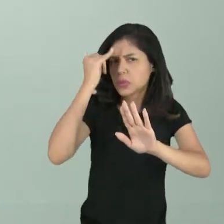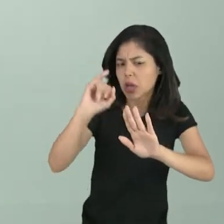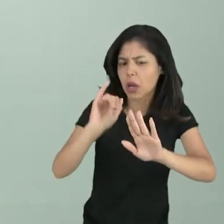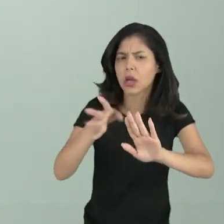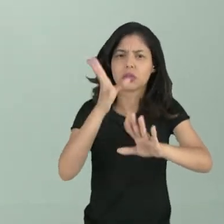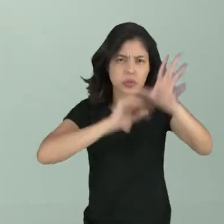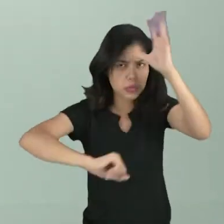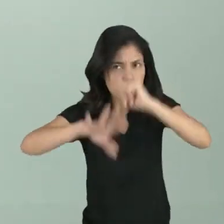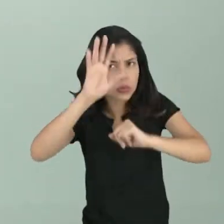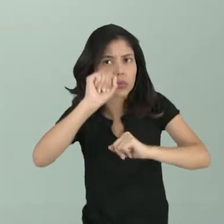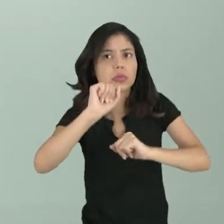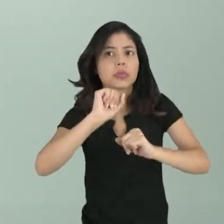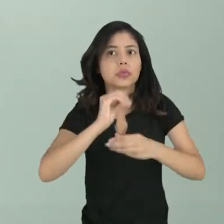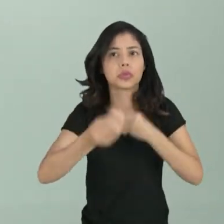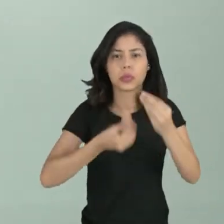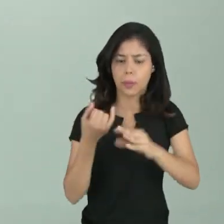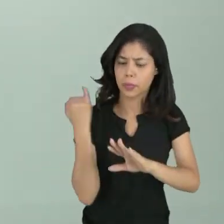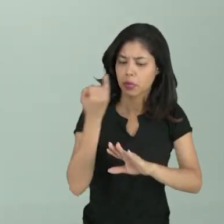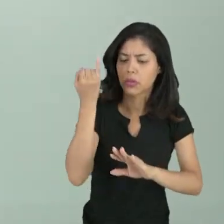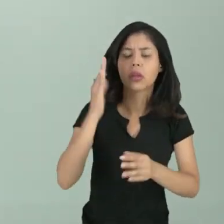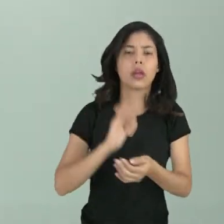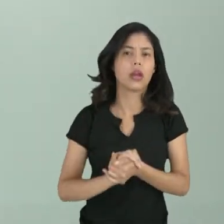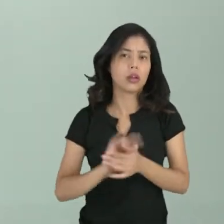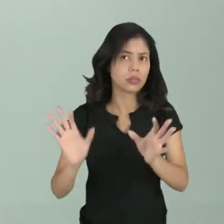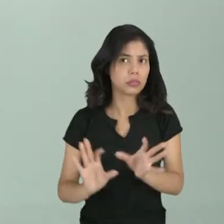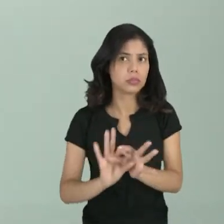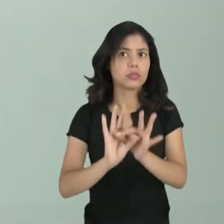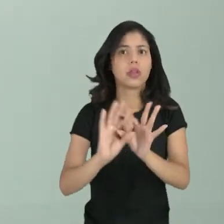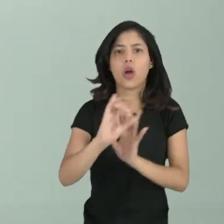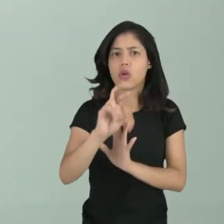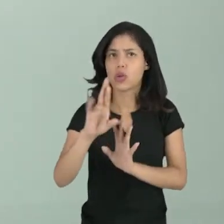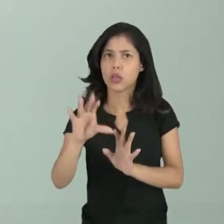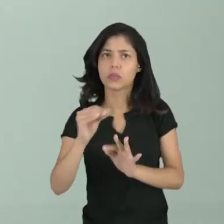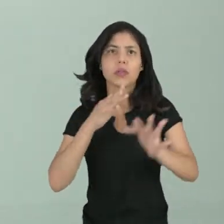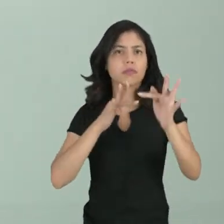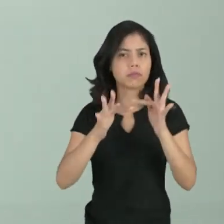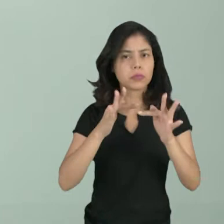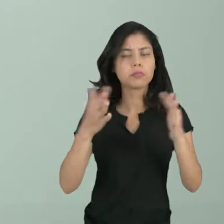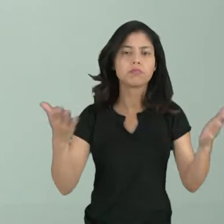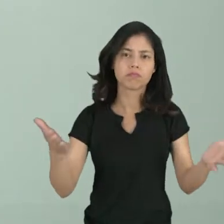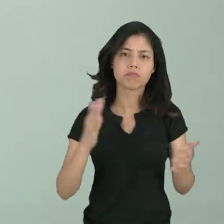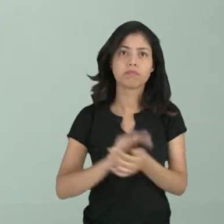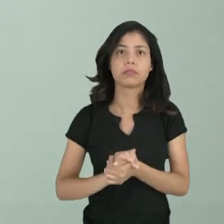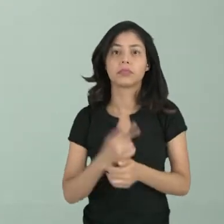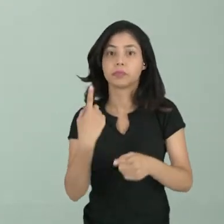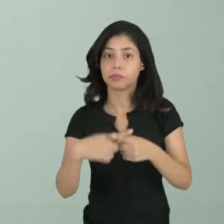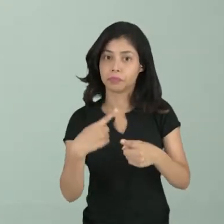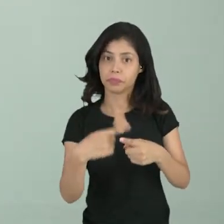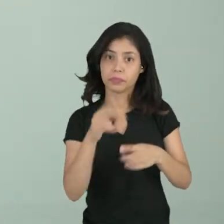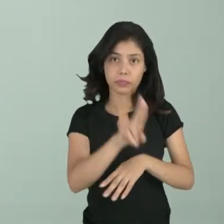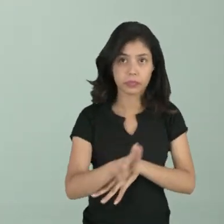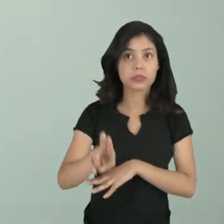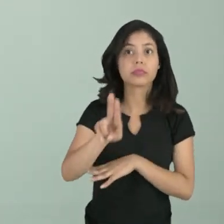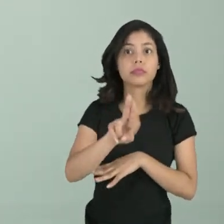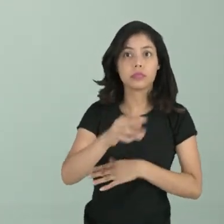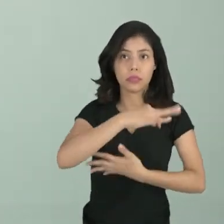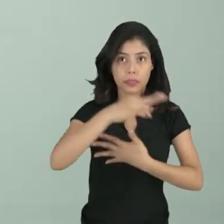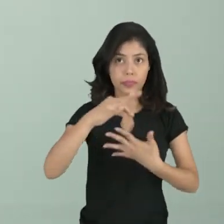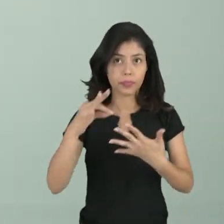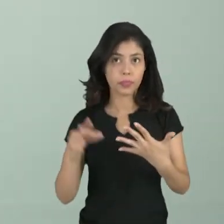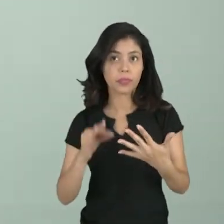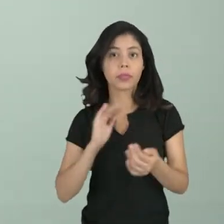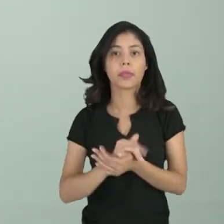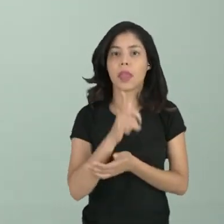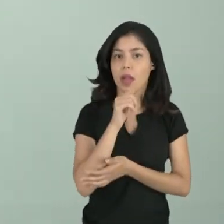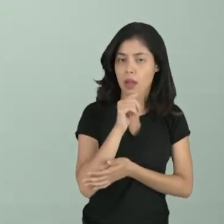conhecimento relacionada principalmente ao cosmo, a física, a física, porque eles usavam os elementos como